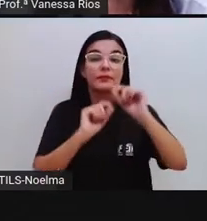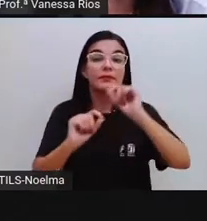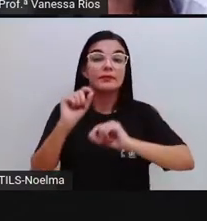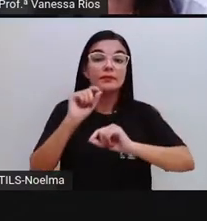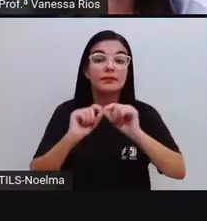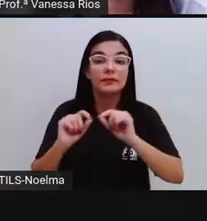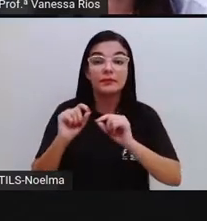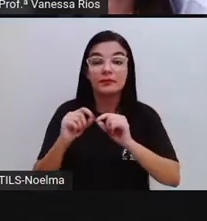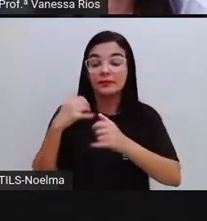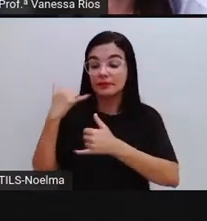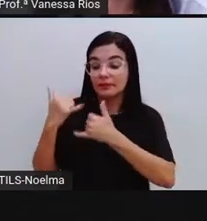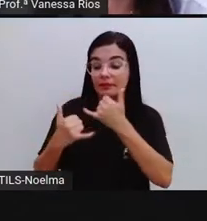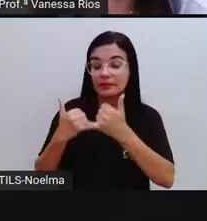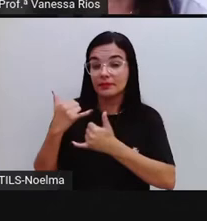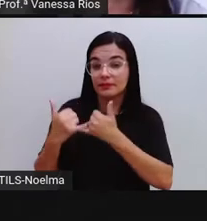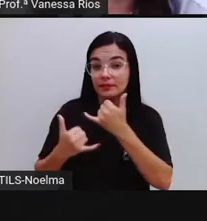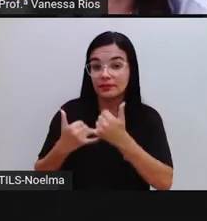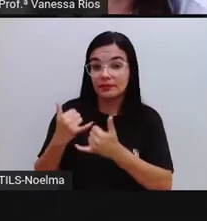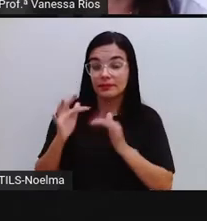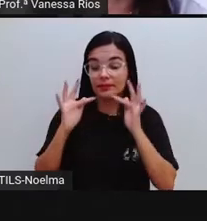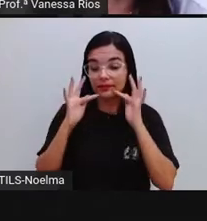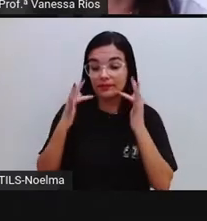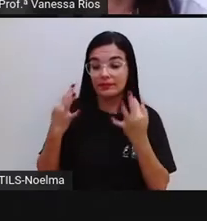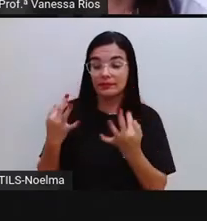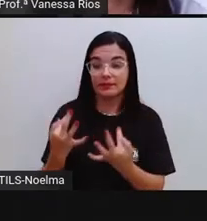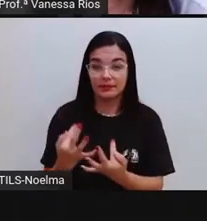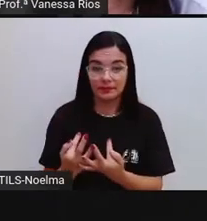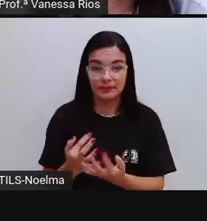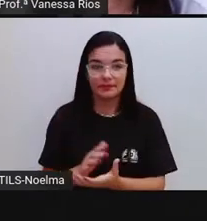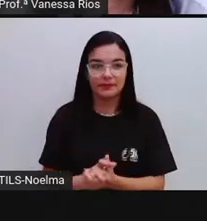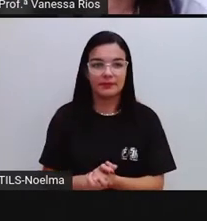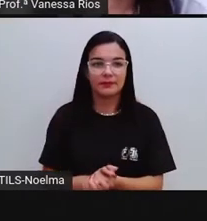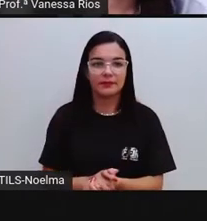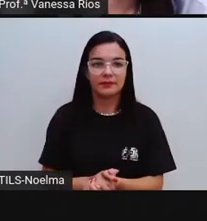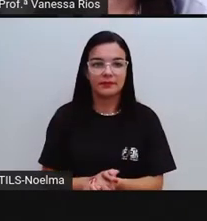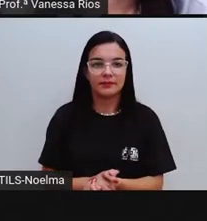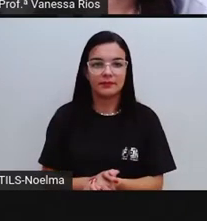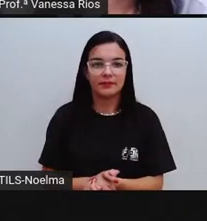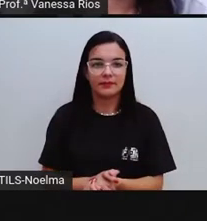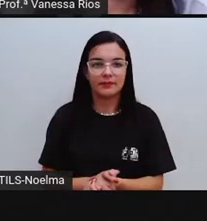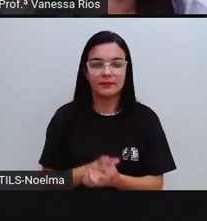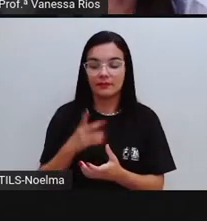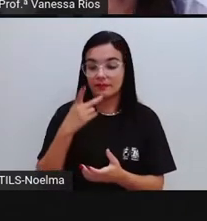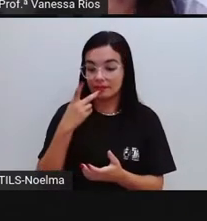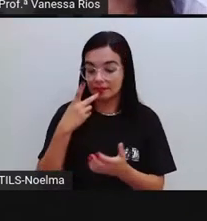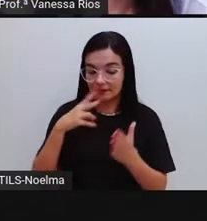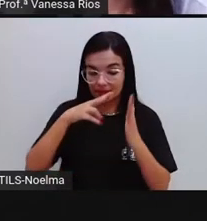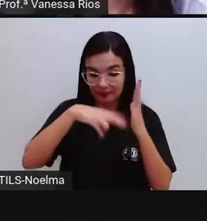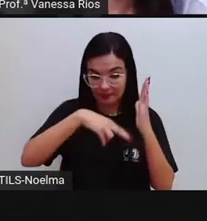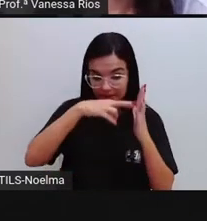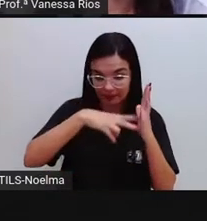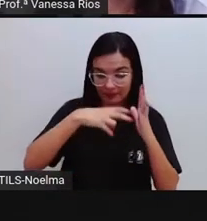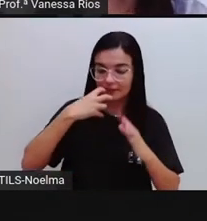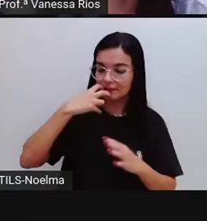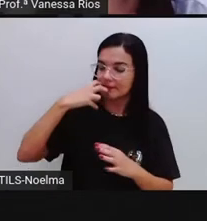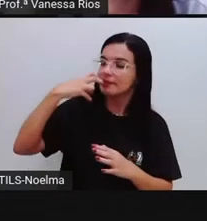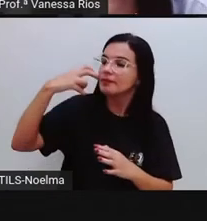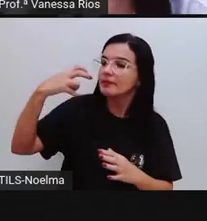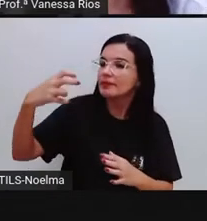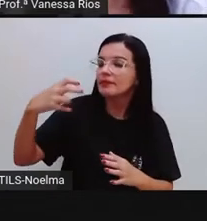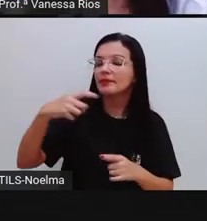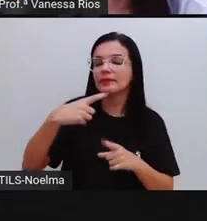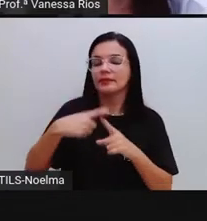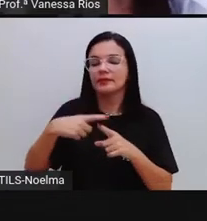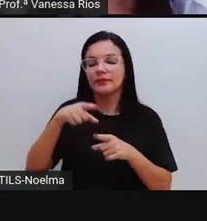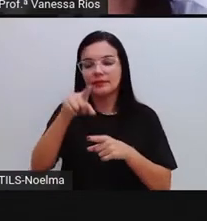de uma travessura em família. Olhem só. A prova é fazer a leitura em voz alta e aí novamente a profala, né?